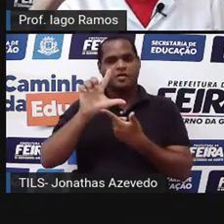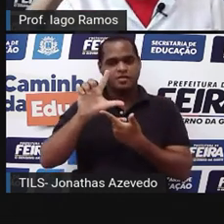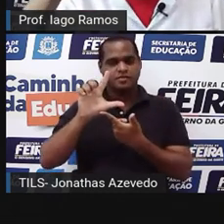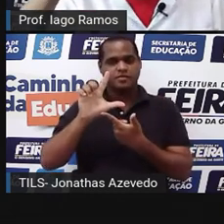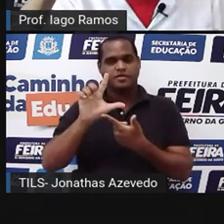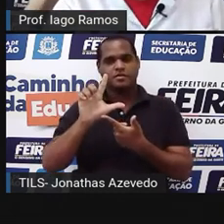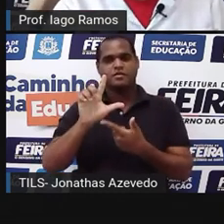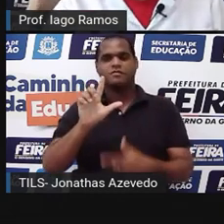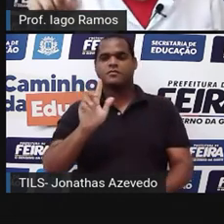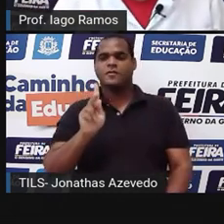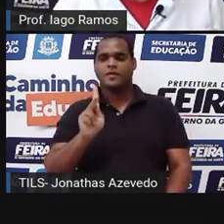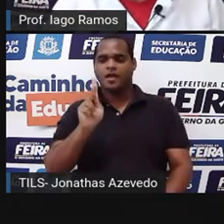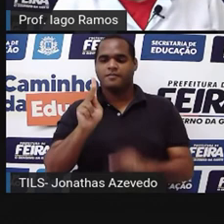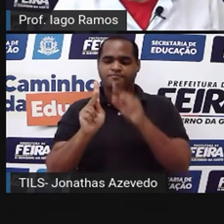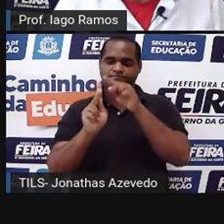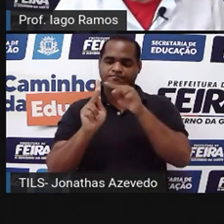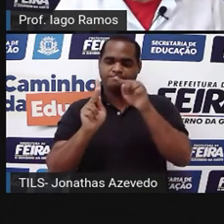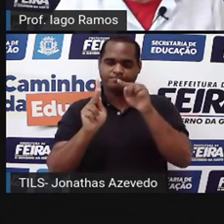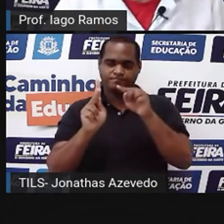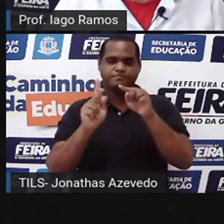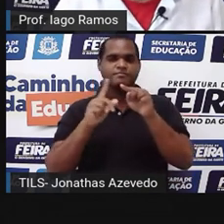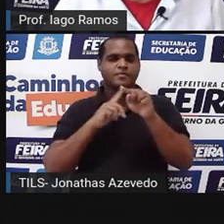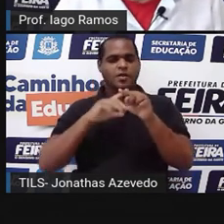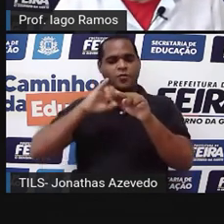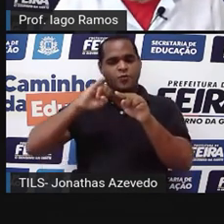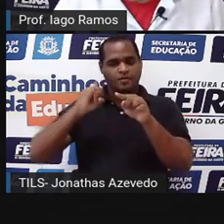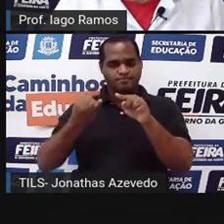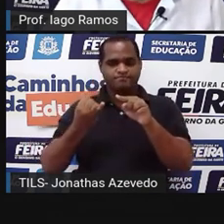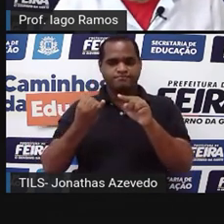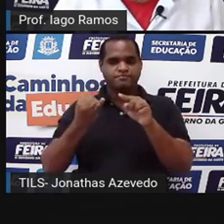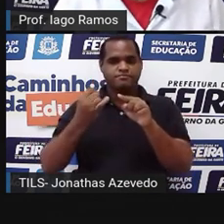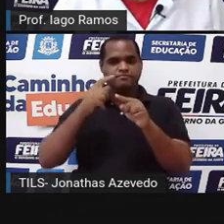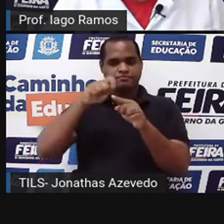K com o circunflexo J como eu estou escrevendo ali.